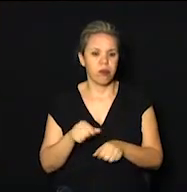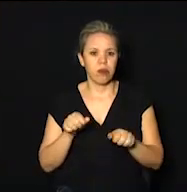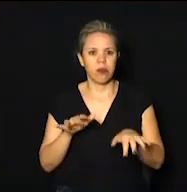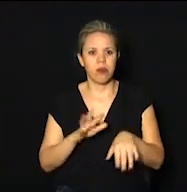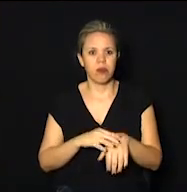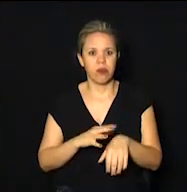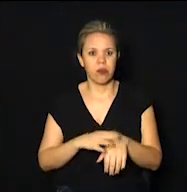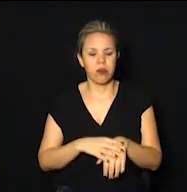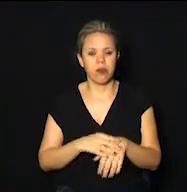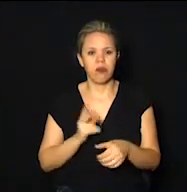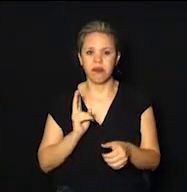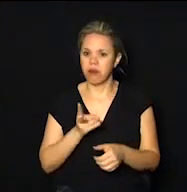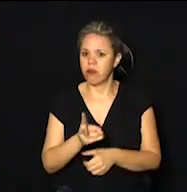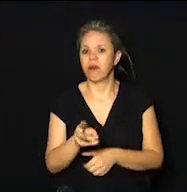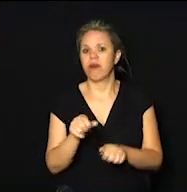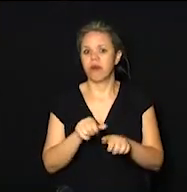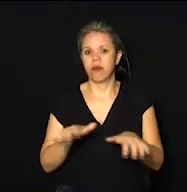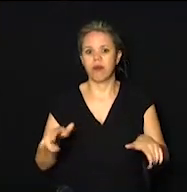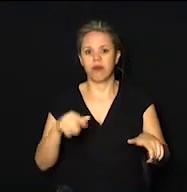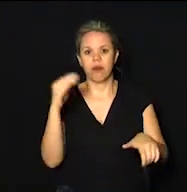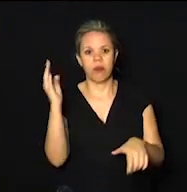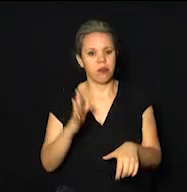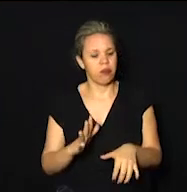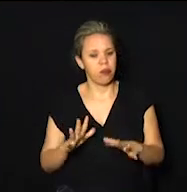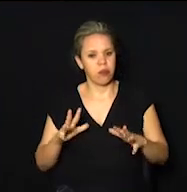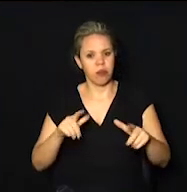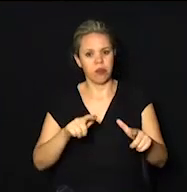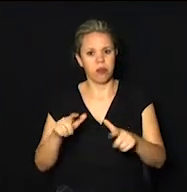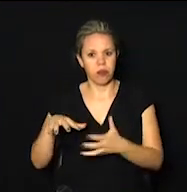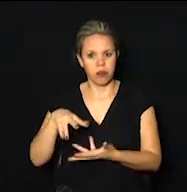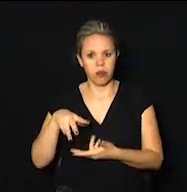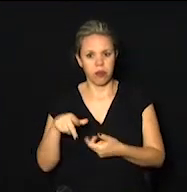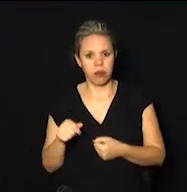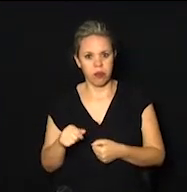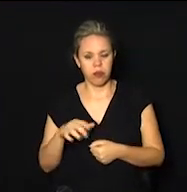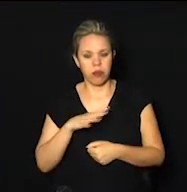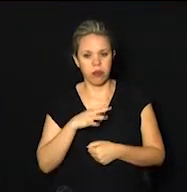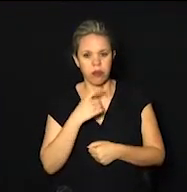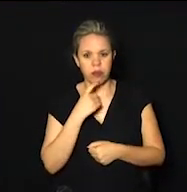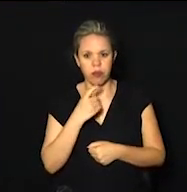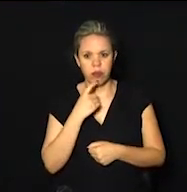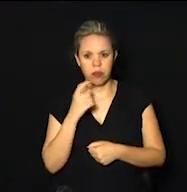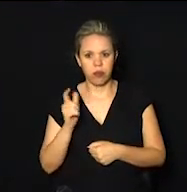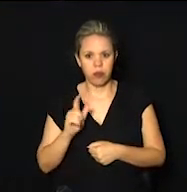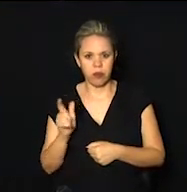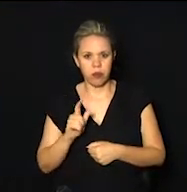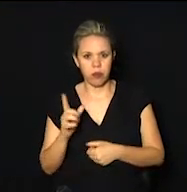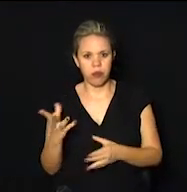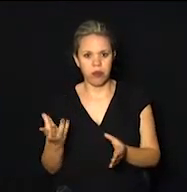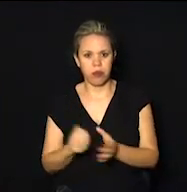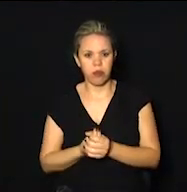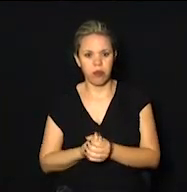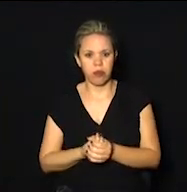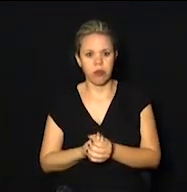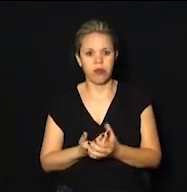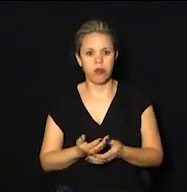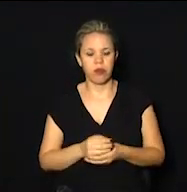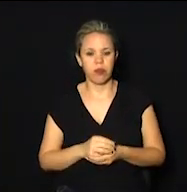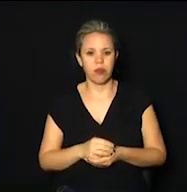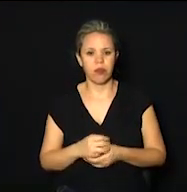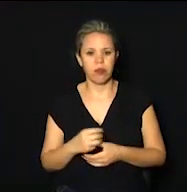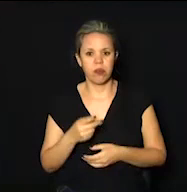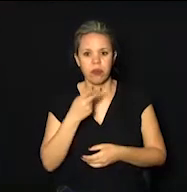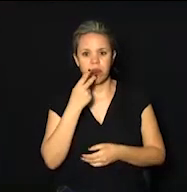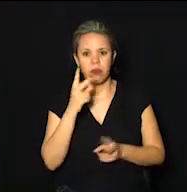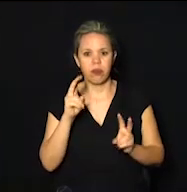segue em todo o Brasil, em todo o mundo, e a cidade de Campinas, claro, está inserida neste contexto. A gente está